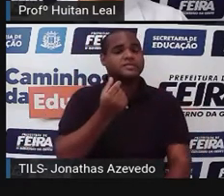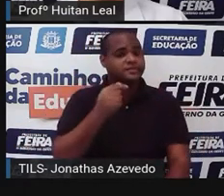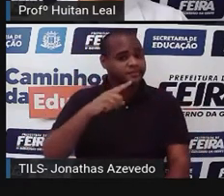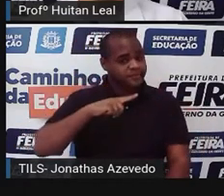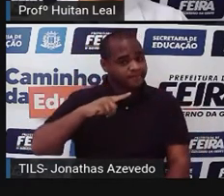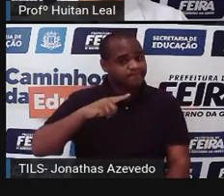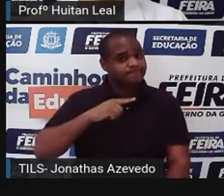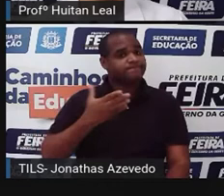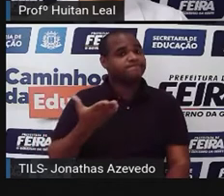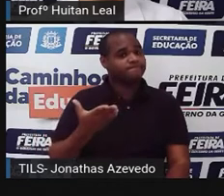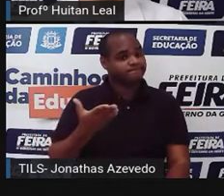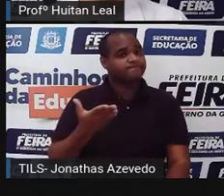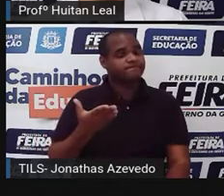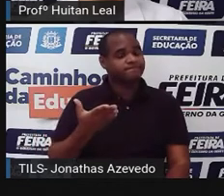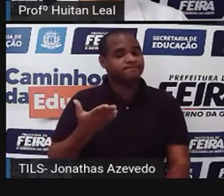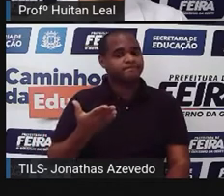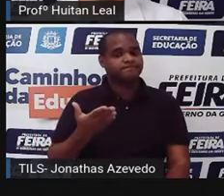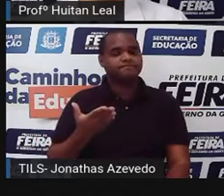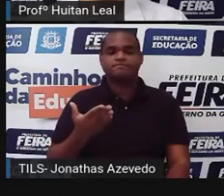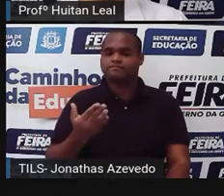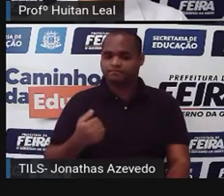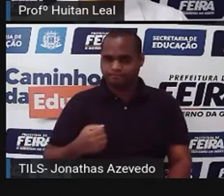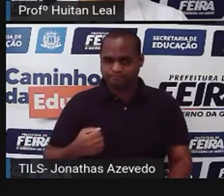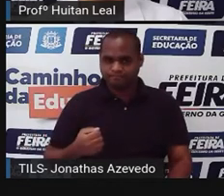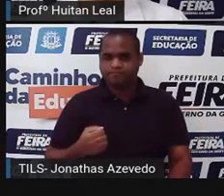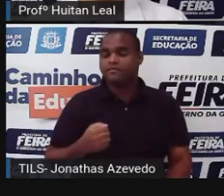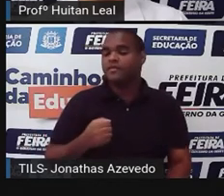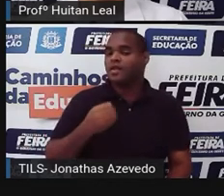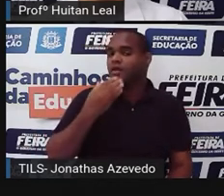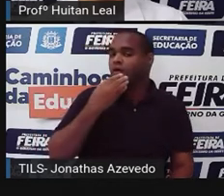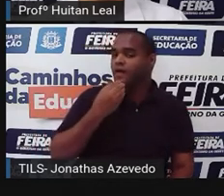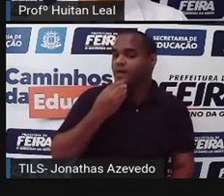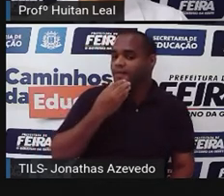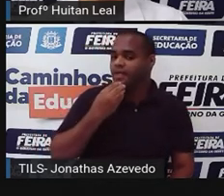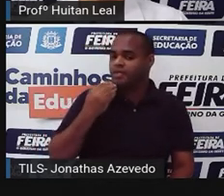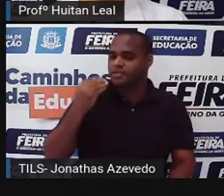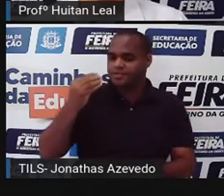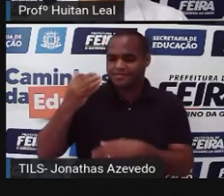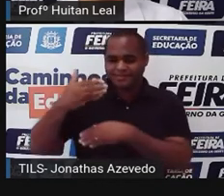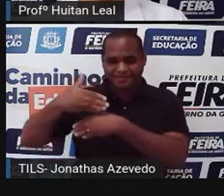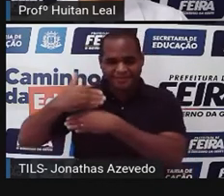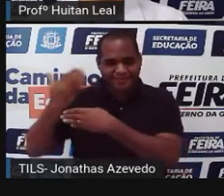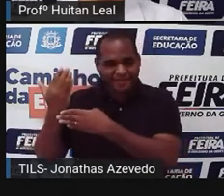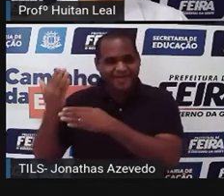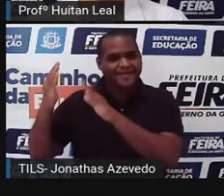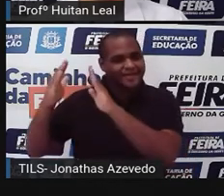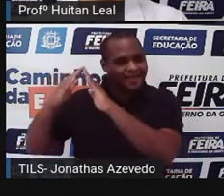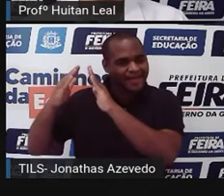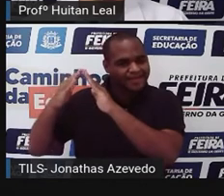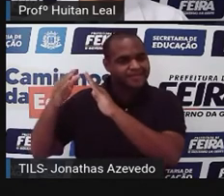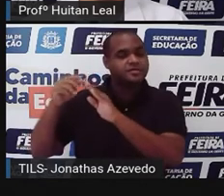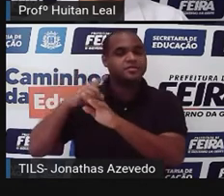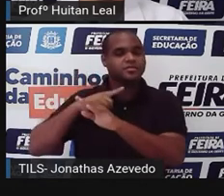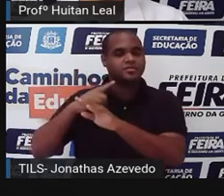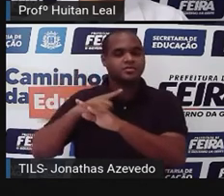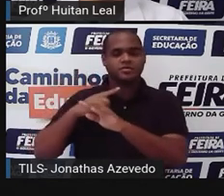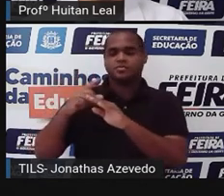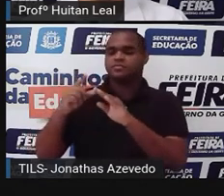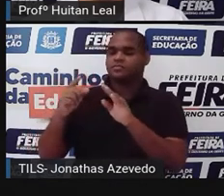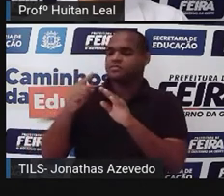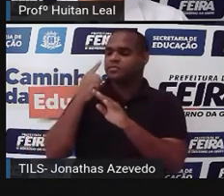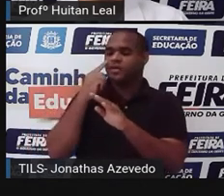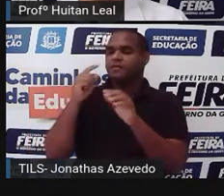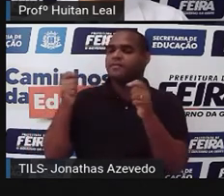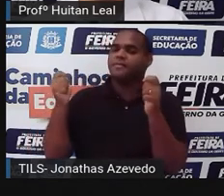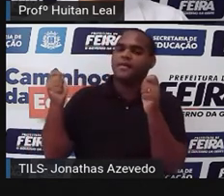um fato inusitado, não é? O cara lá na frente da porta de uma senhora, fazendo com cartaz, que não é